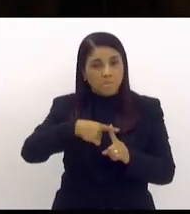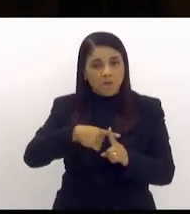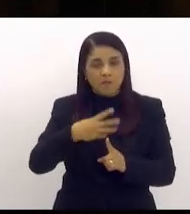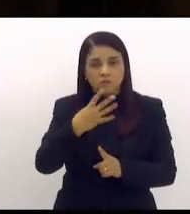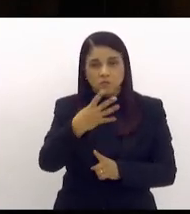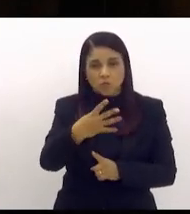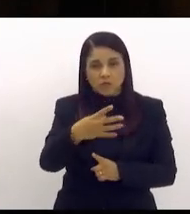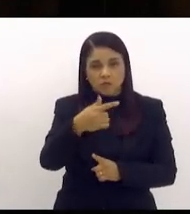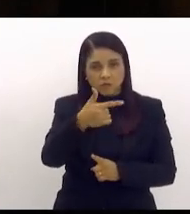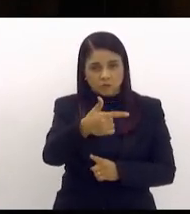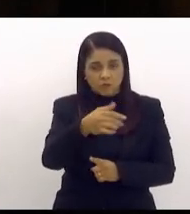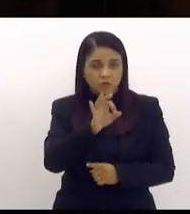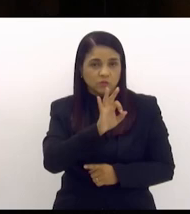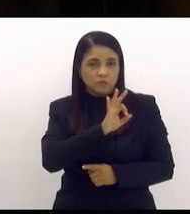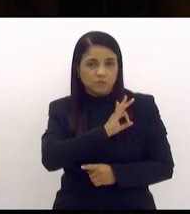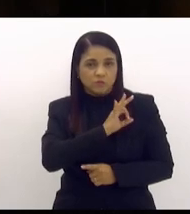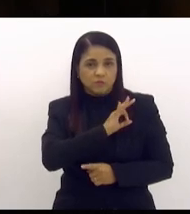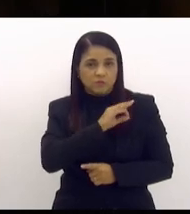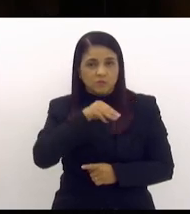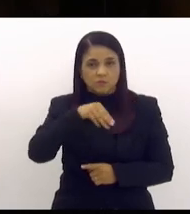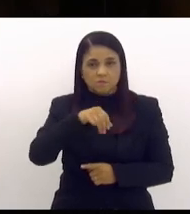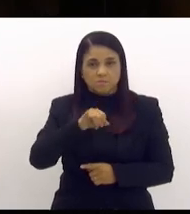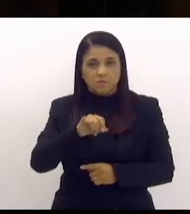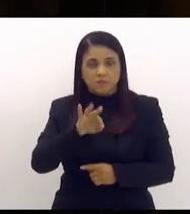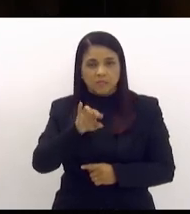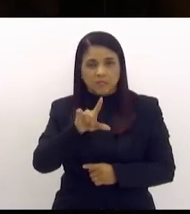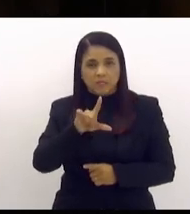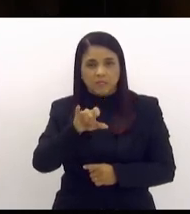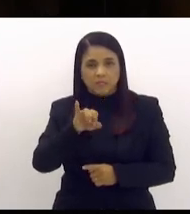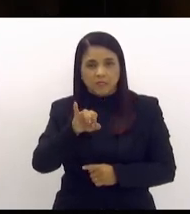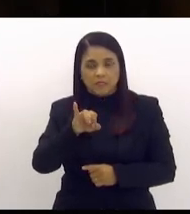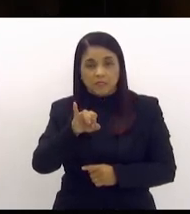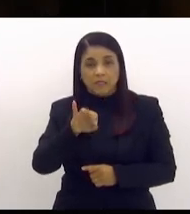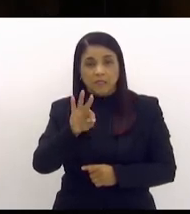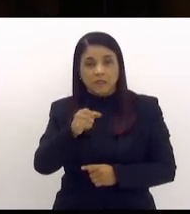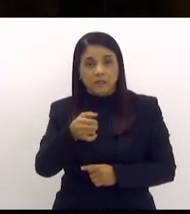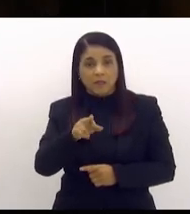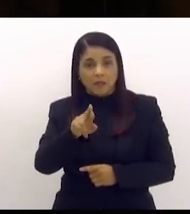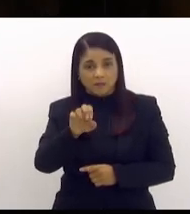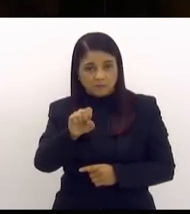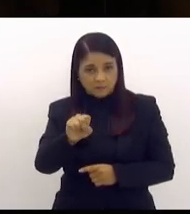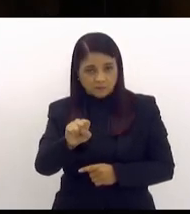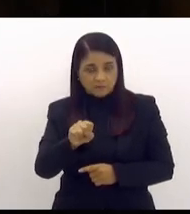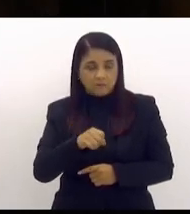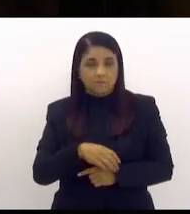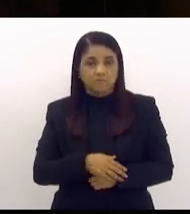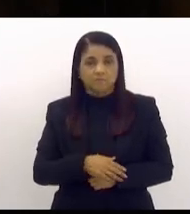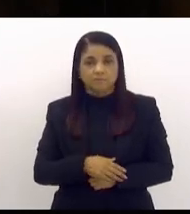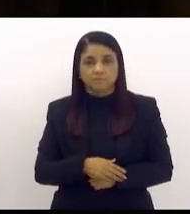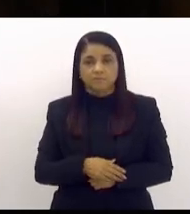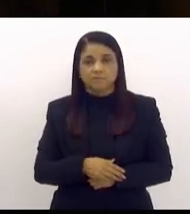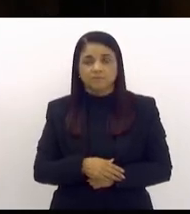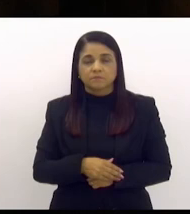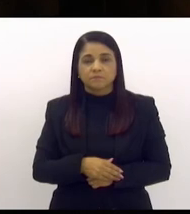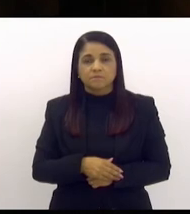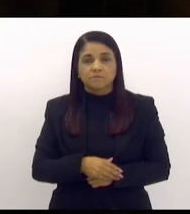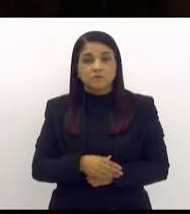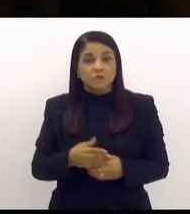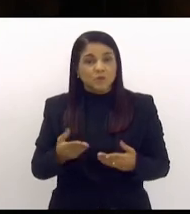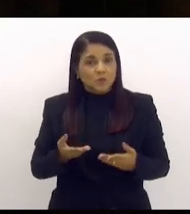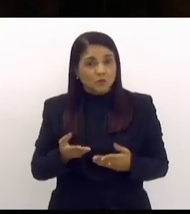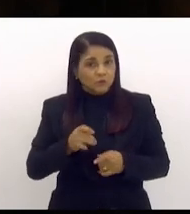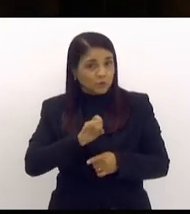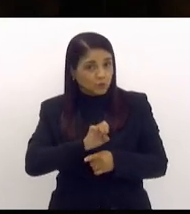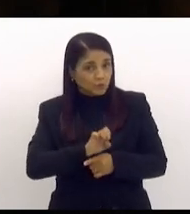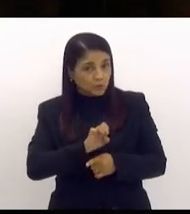policiais militares veja hoje o estado